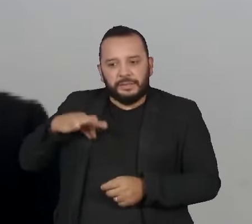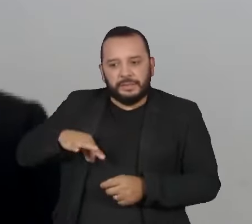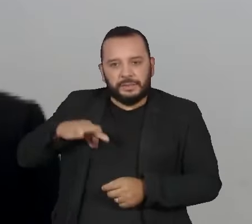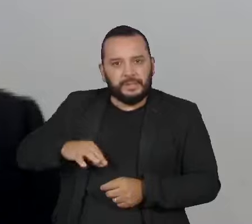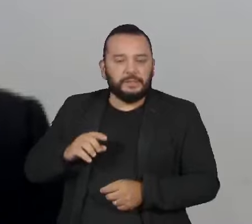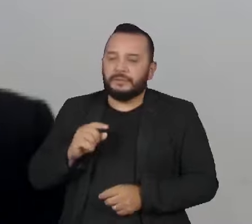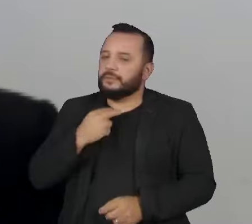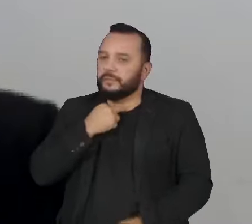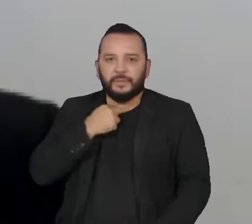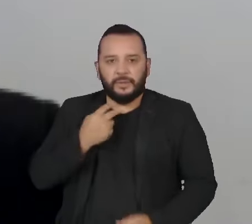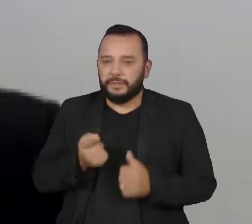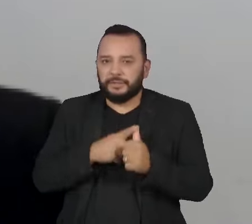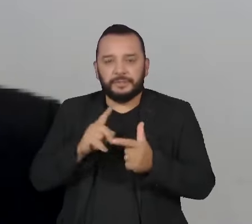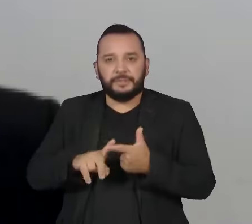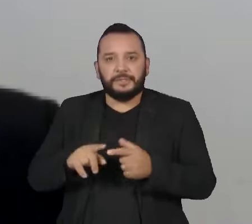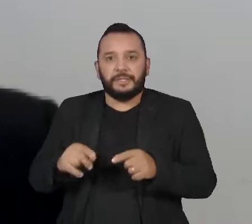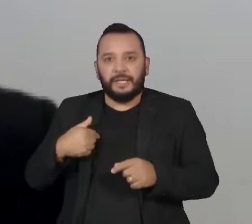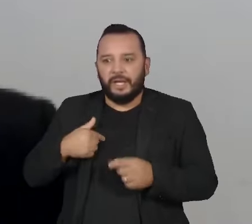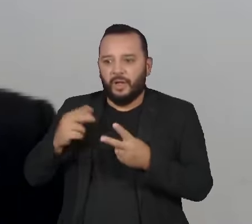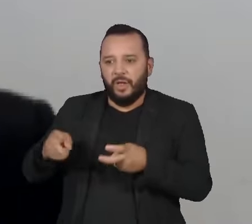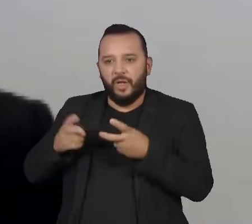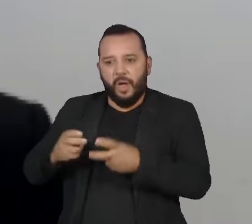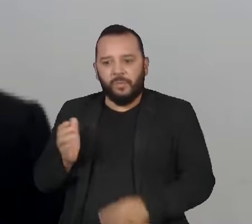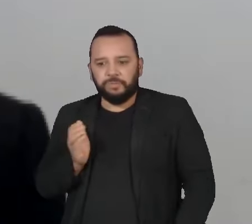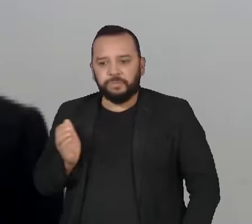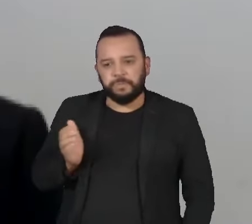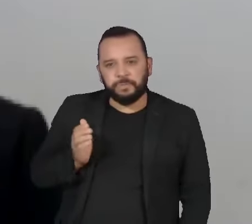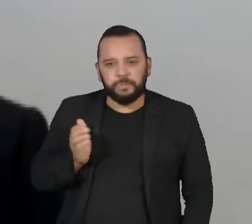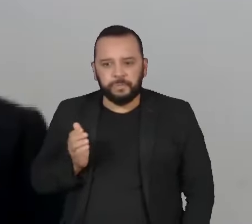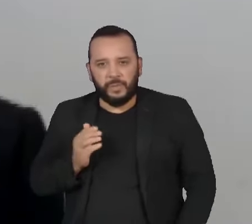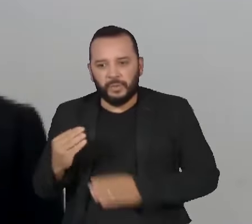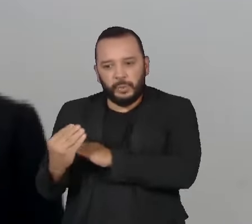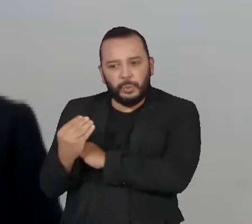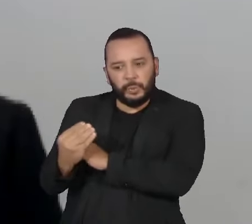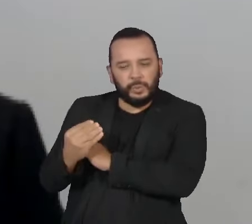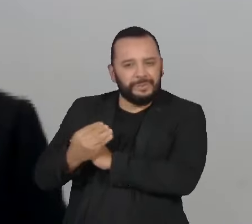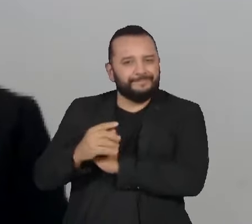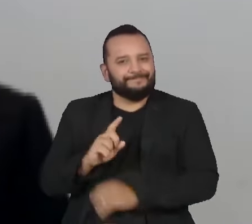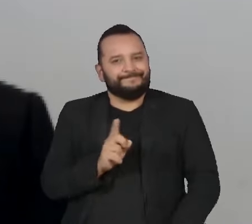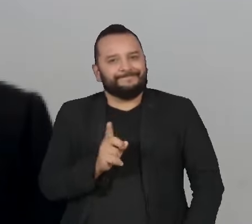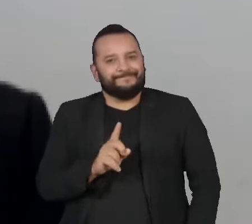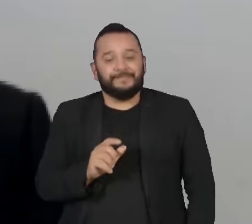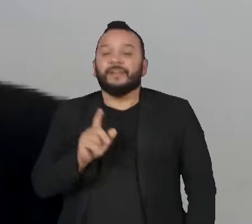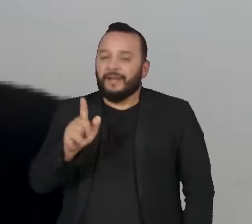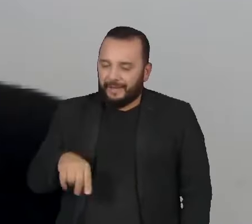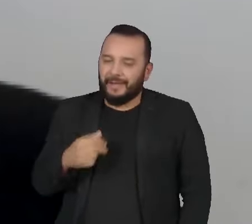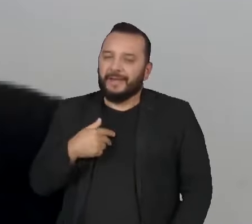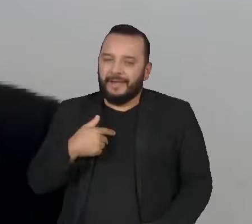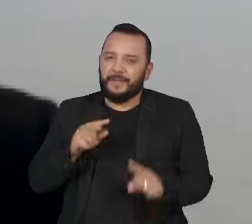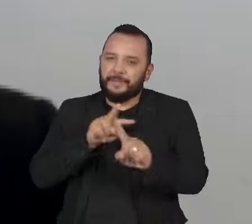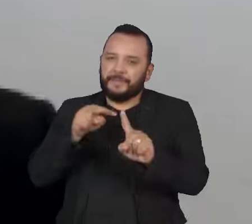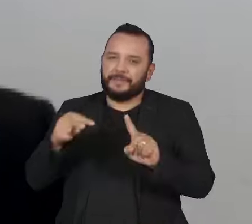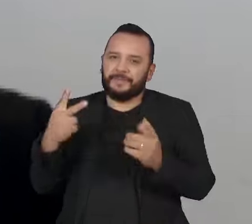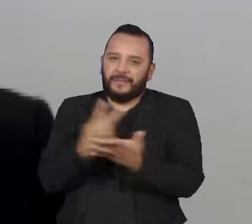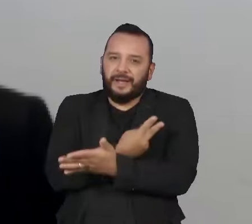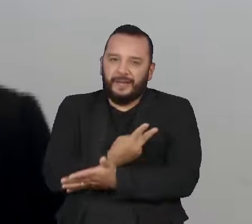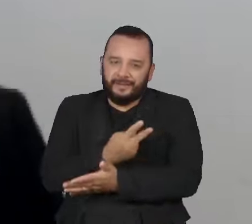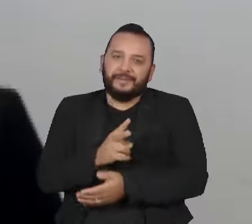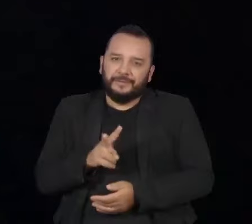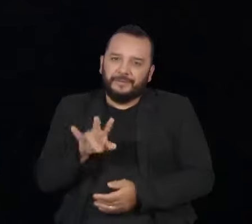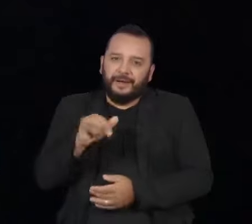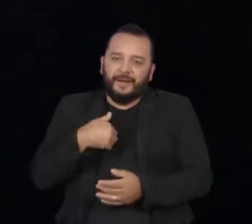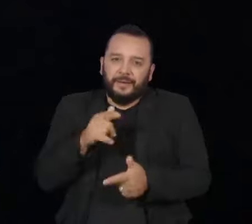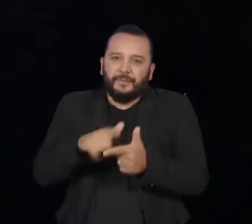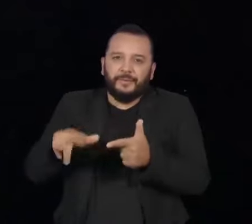se vê os jogos como uma forma de enriquecimento, uma forma de se sustentar. Isso é uma visão equivocada que traz problemas